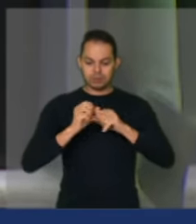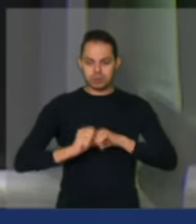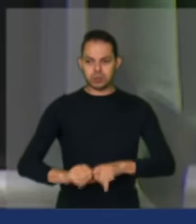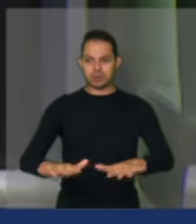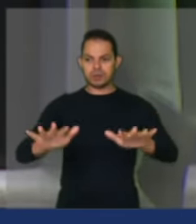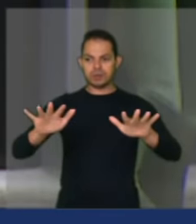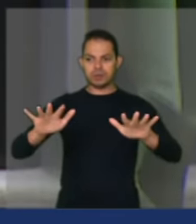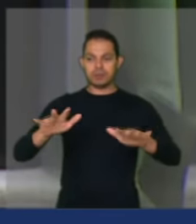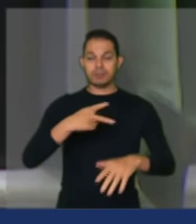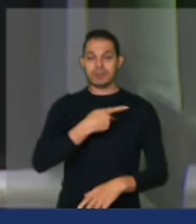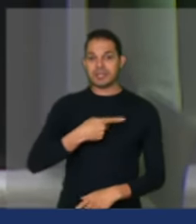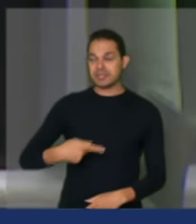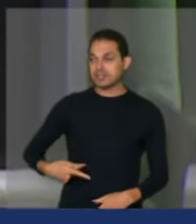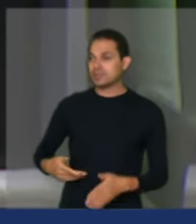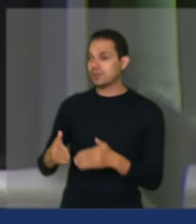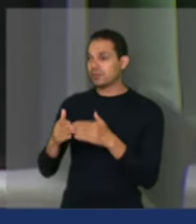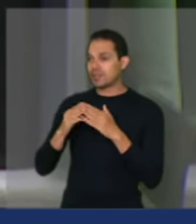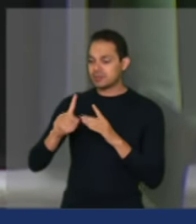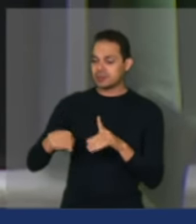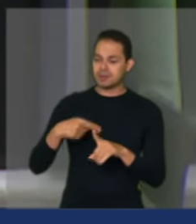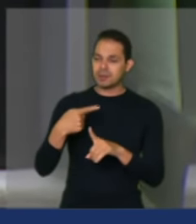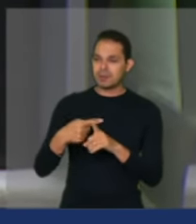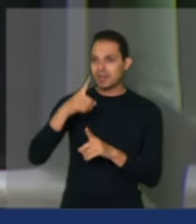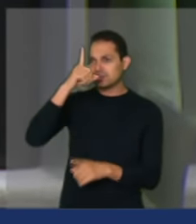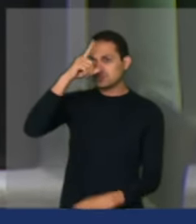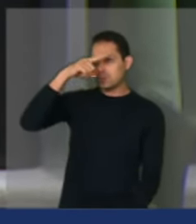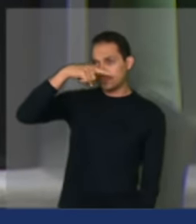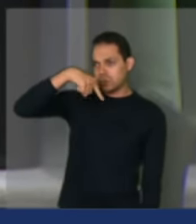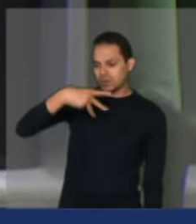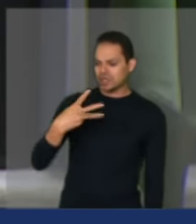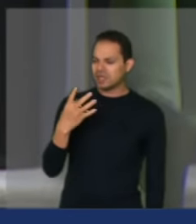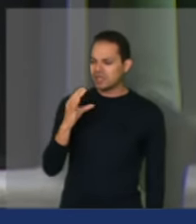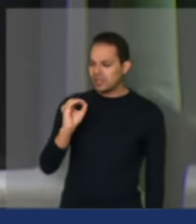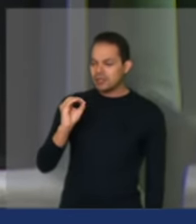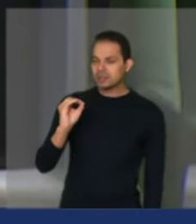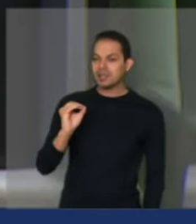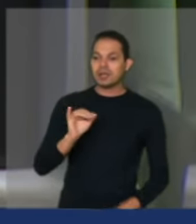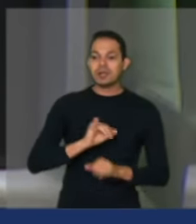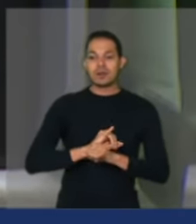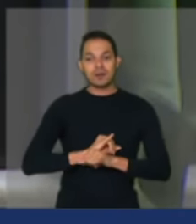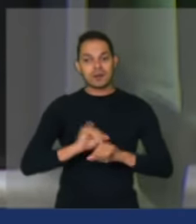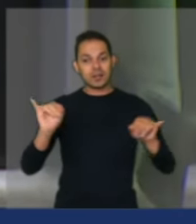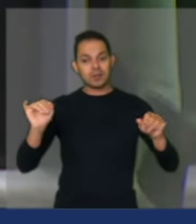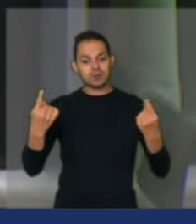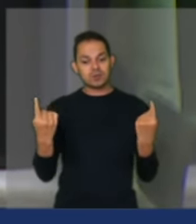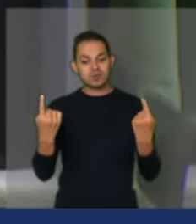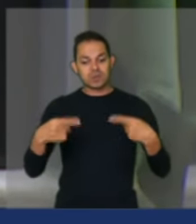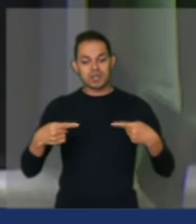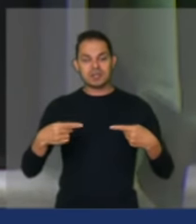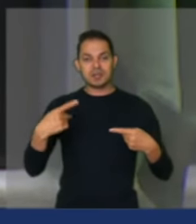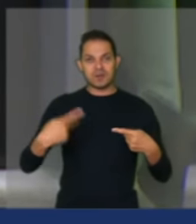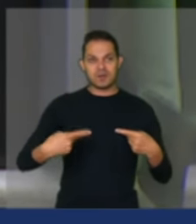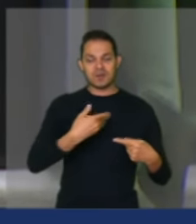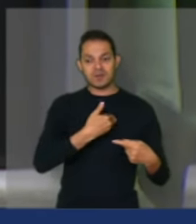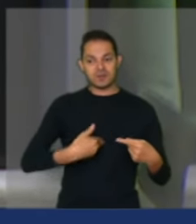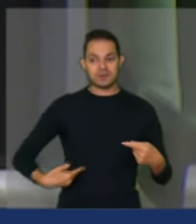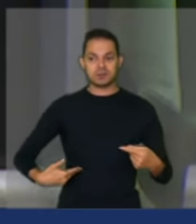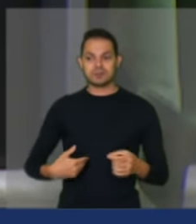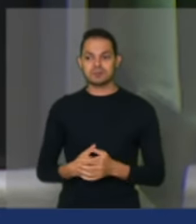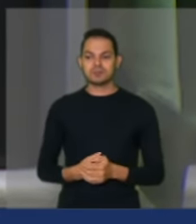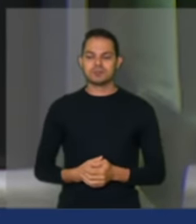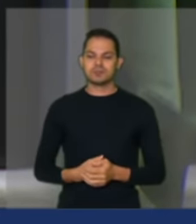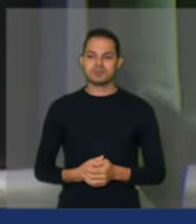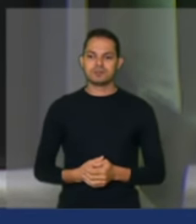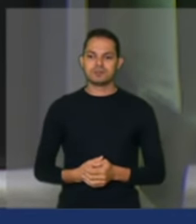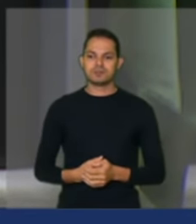Presidente, eu peço só mais 30 segundos porque eu preciso fazer um desafio a esses governos. Será